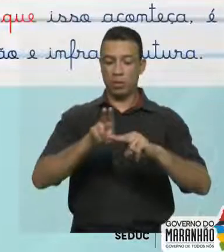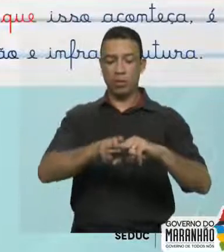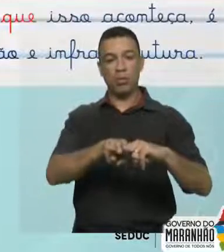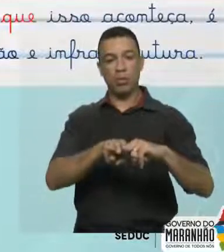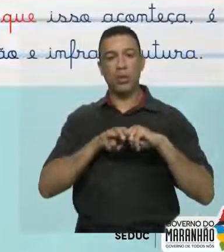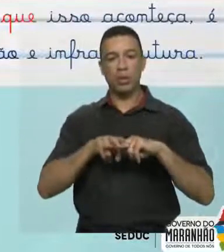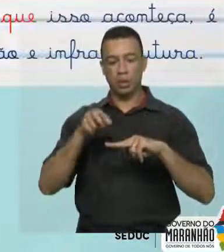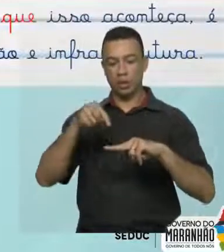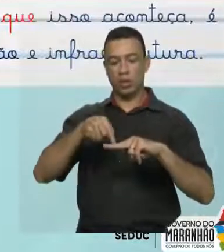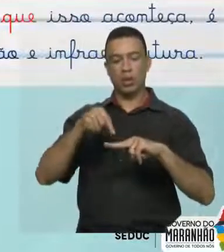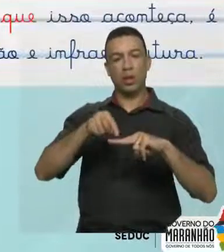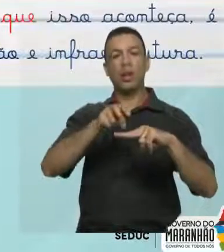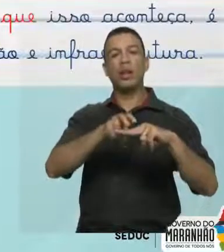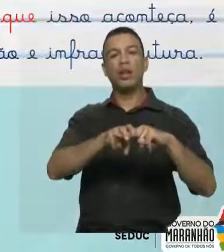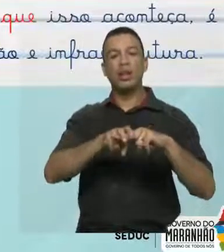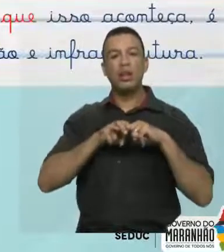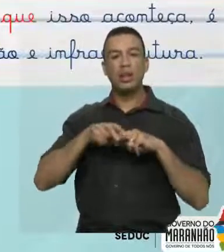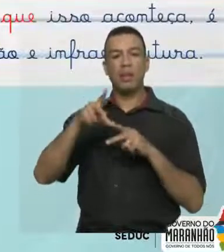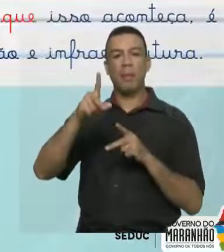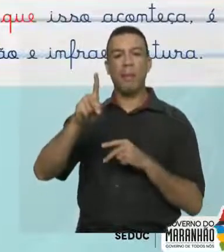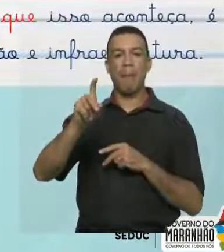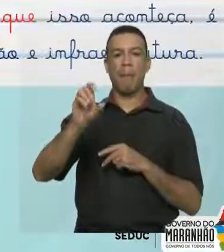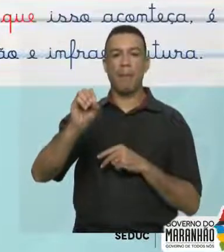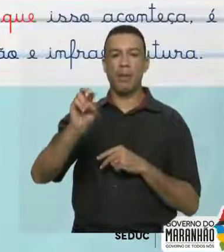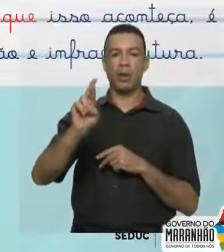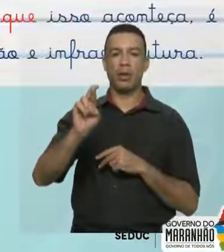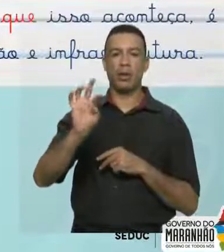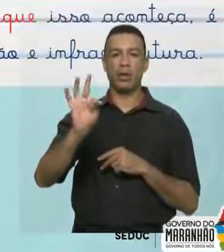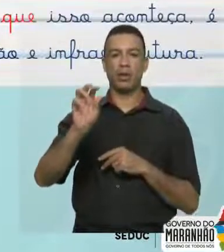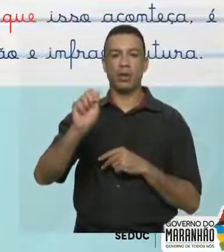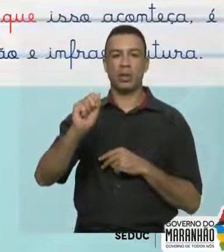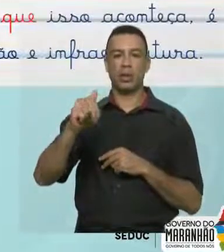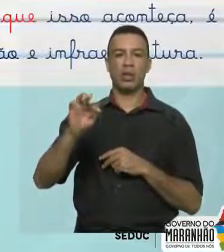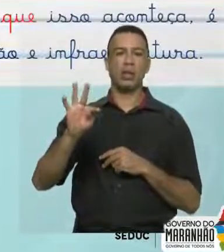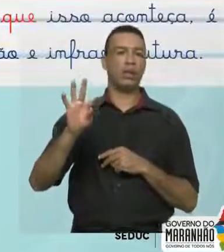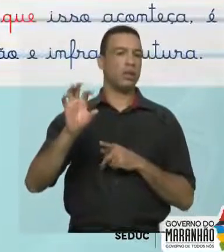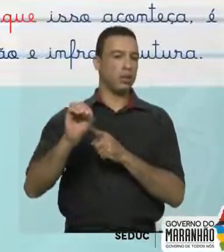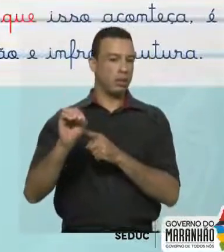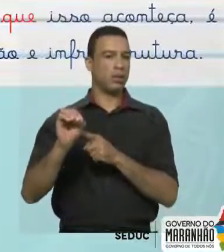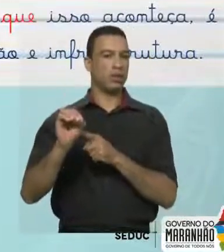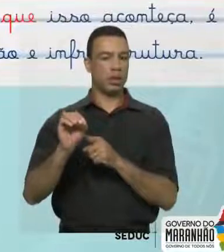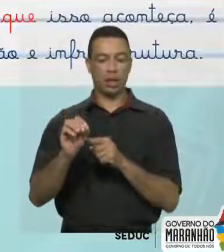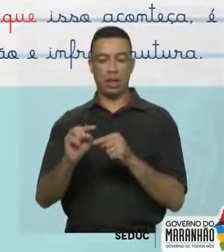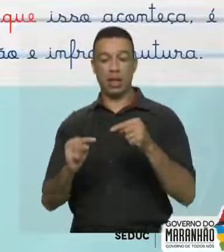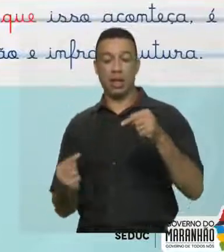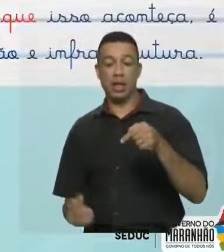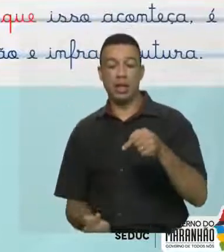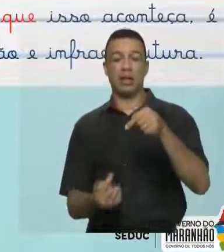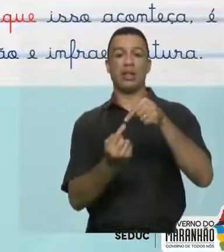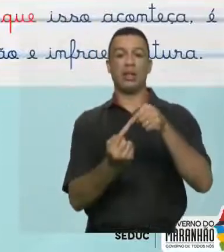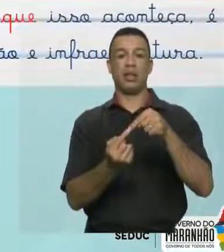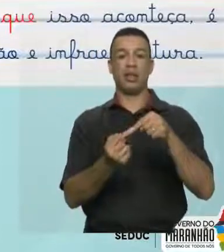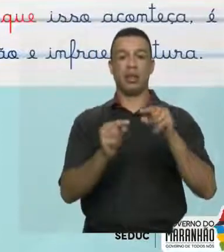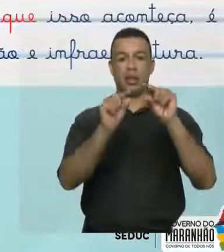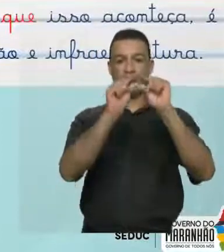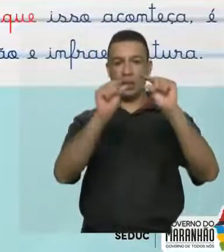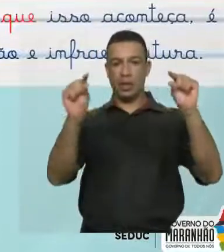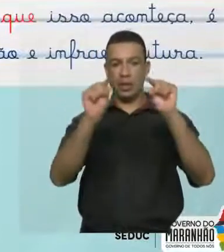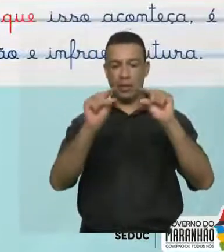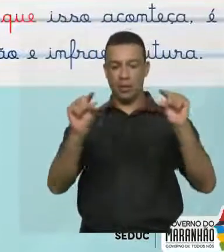O portanto estabelece essa frase, estabelece com as reflexões anteriores uma noção de